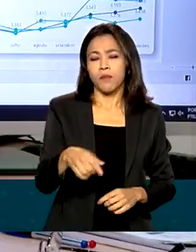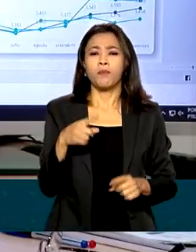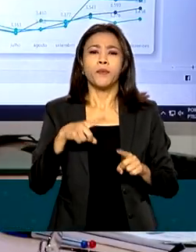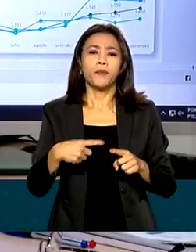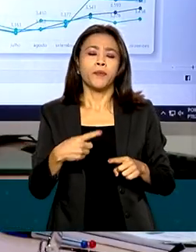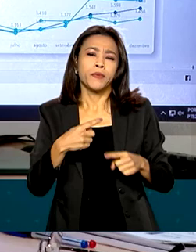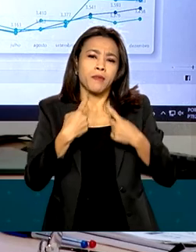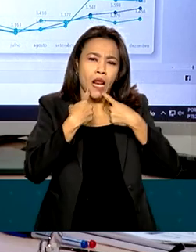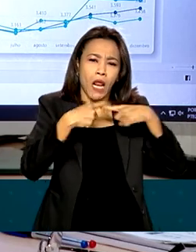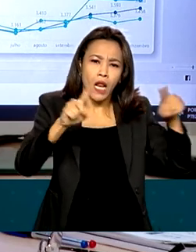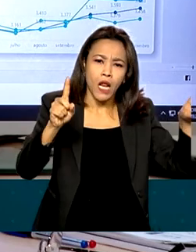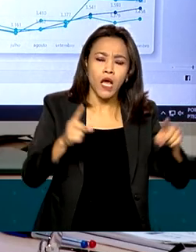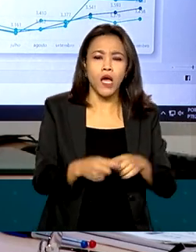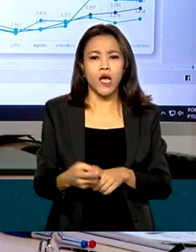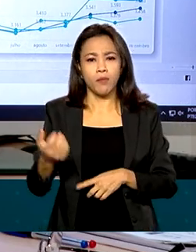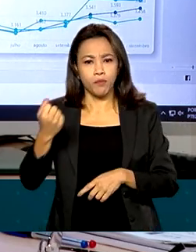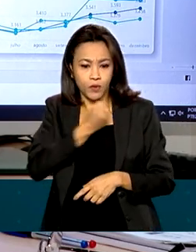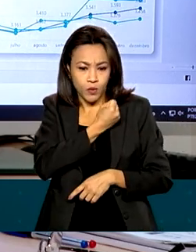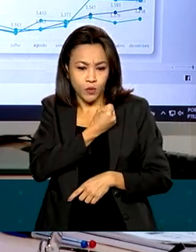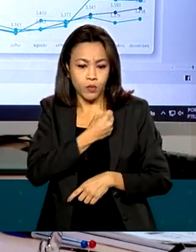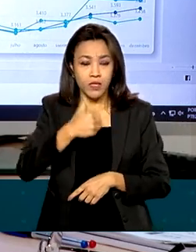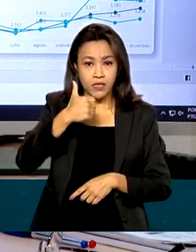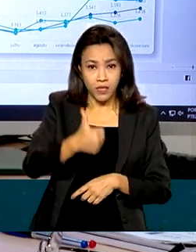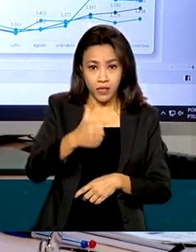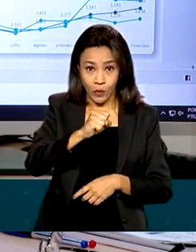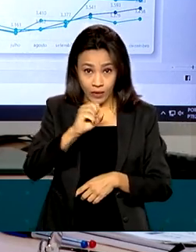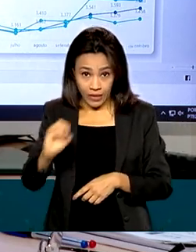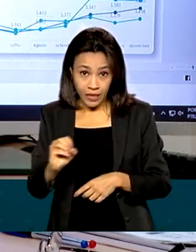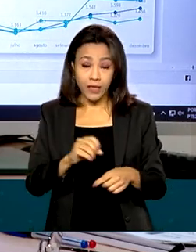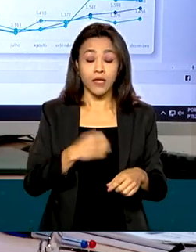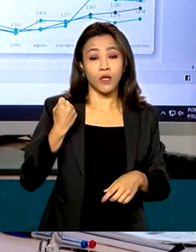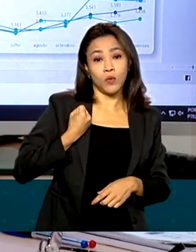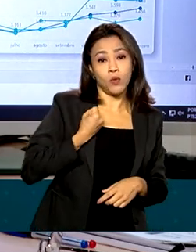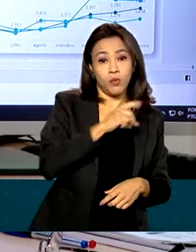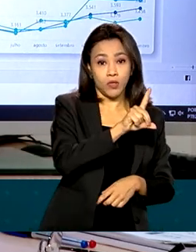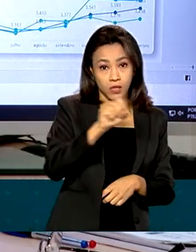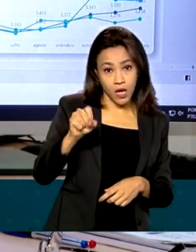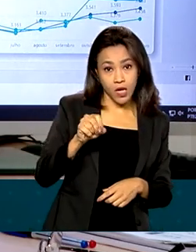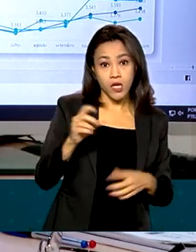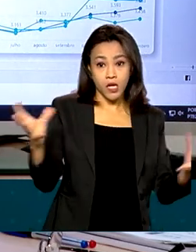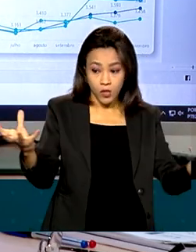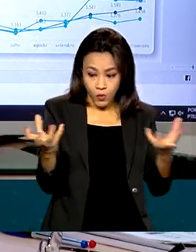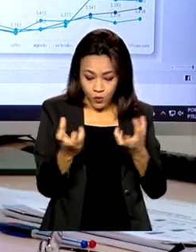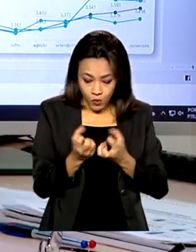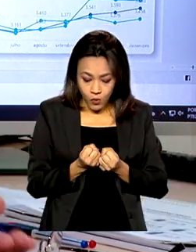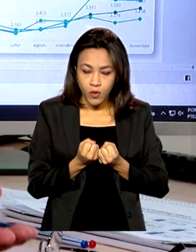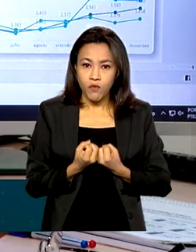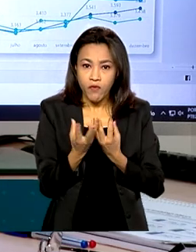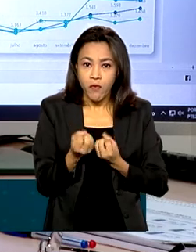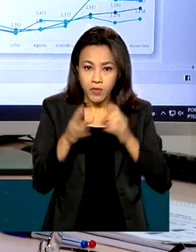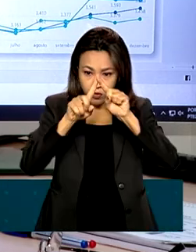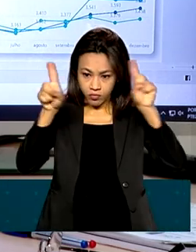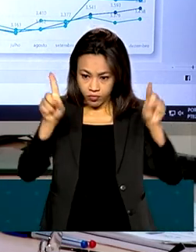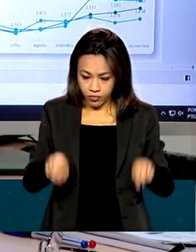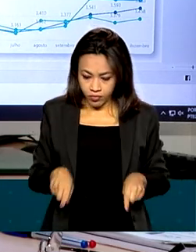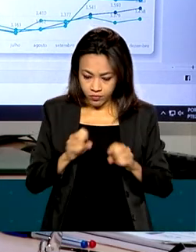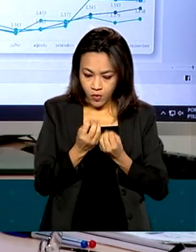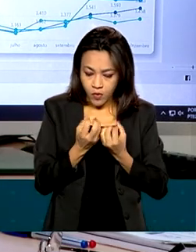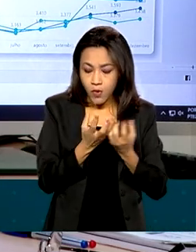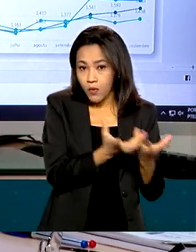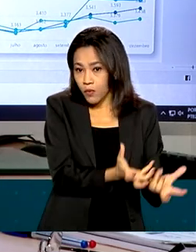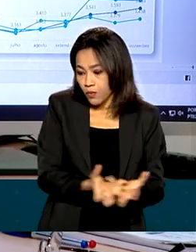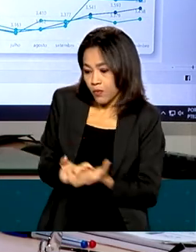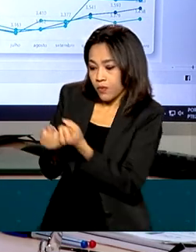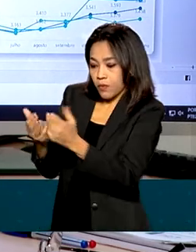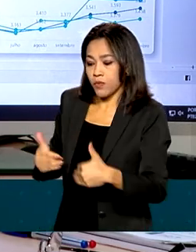exemplo, pelo Disque 100 e pelo Disque 180, estão sendo repassadas através de uma integração de bancos de dados para o Ministério da Justiça, para a